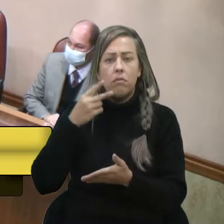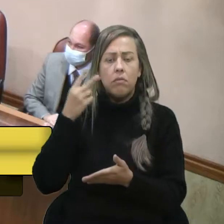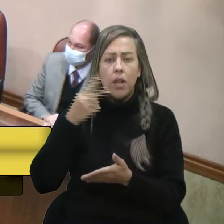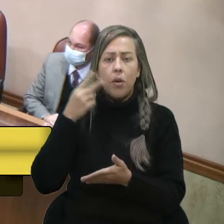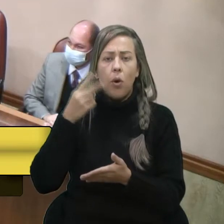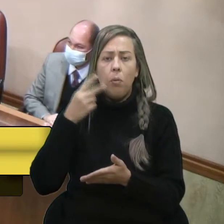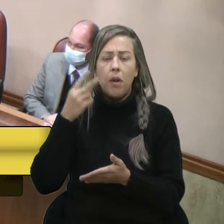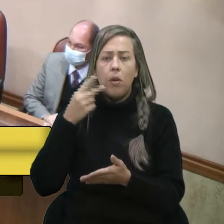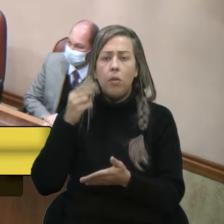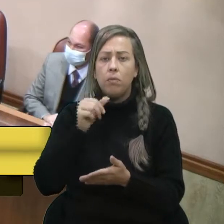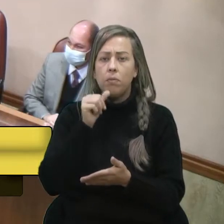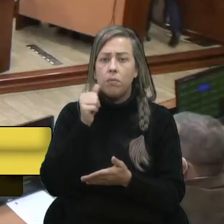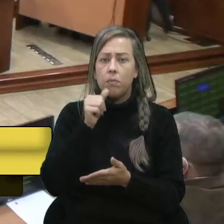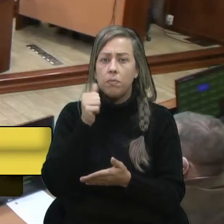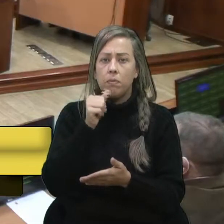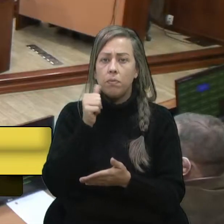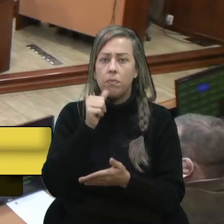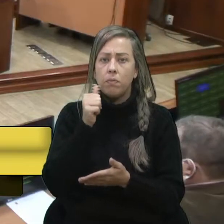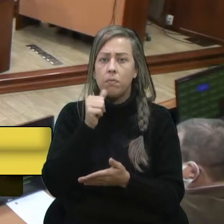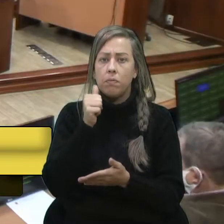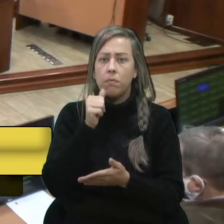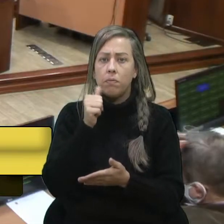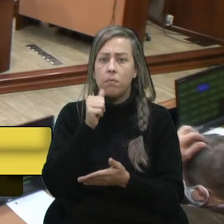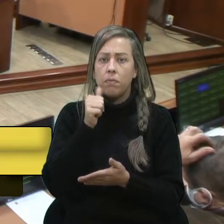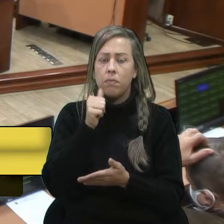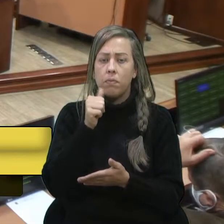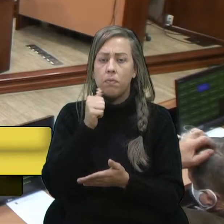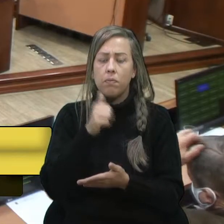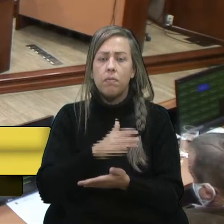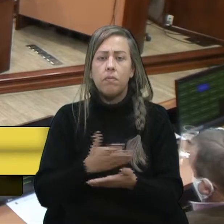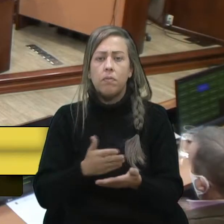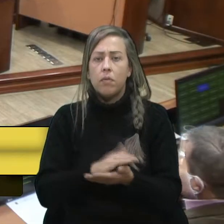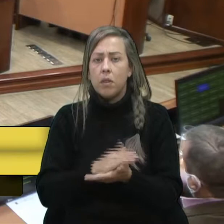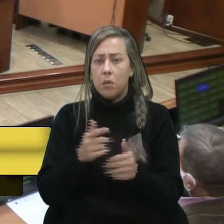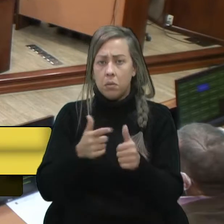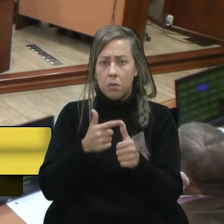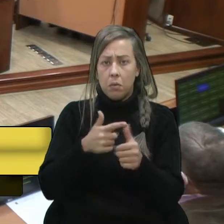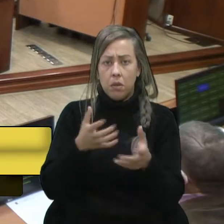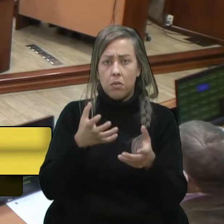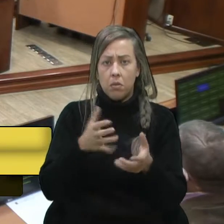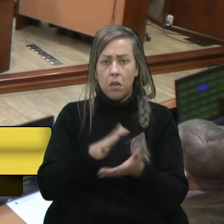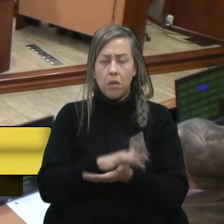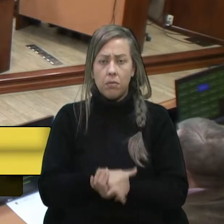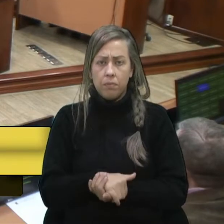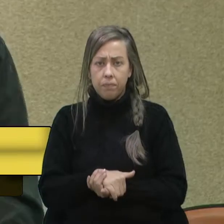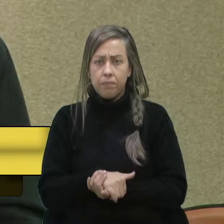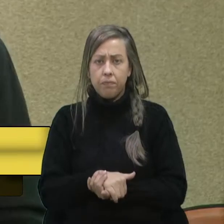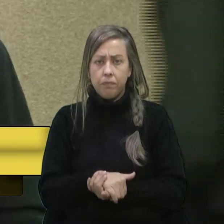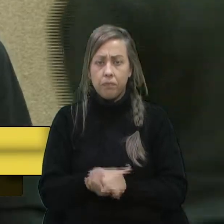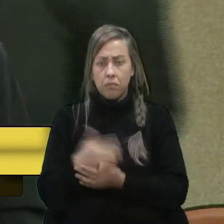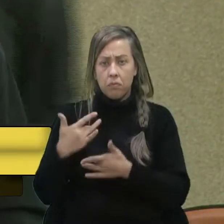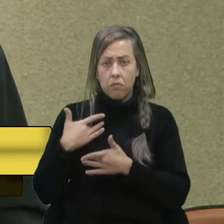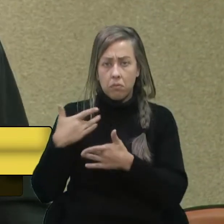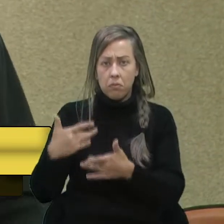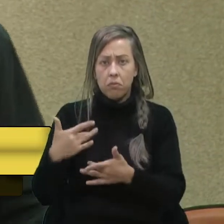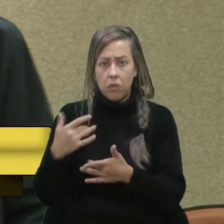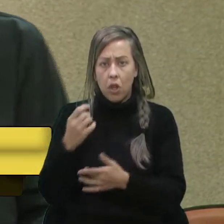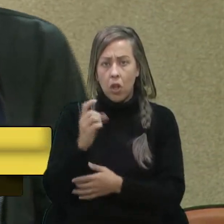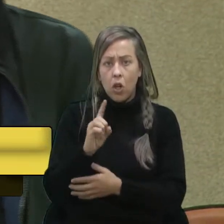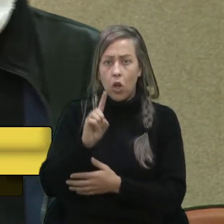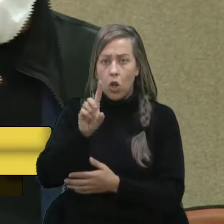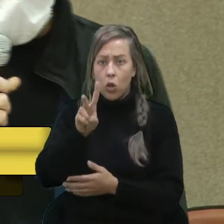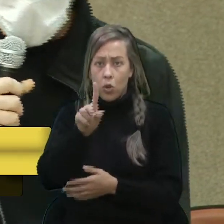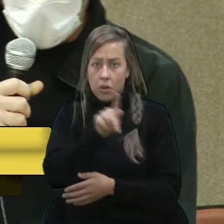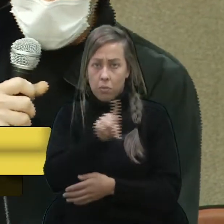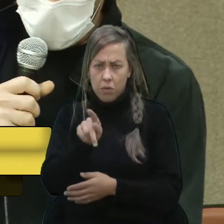A gente vai falar, presidente. Obrigado, senhor presidente. Primeiramente, eu gostaria de me solidarizar, são 12 professores,